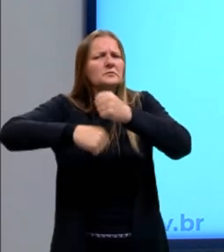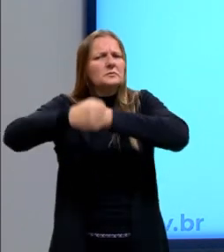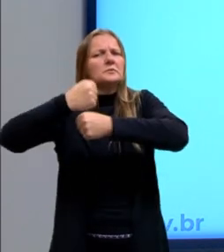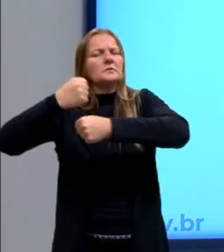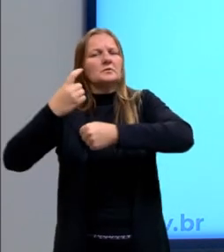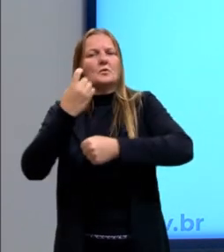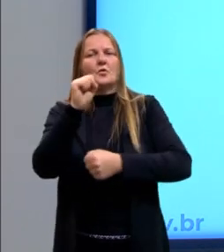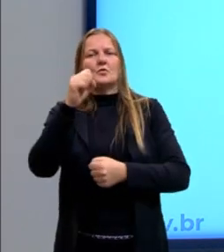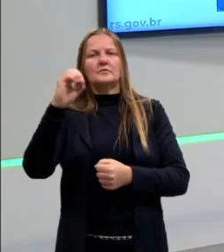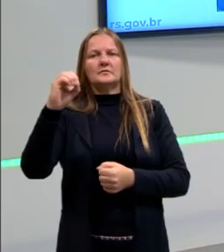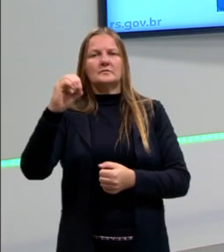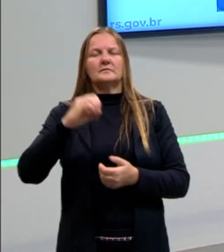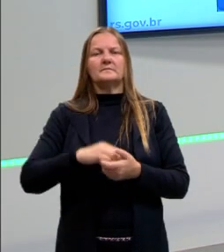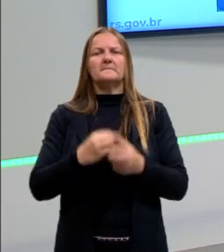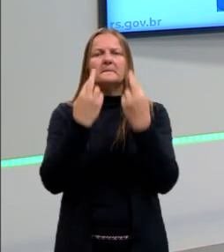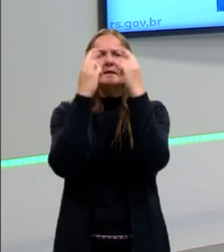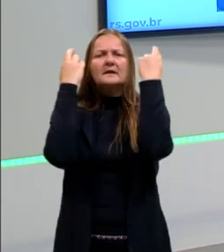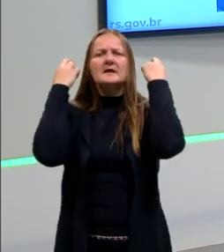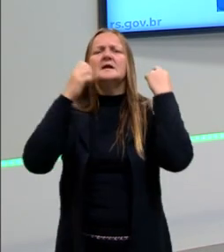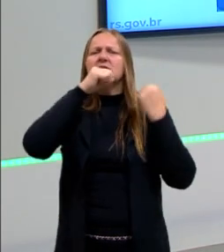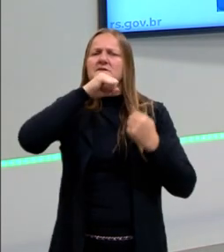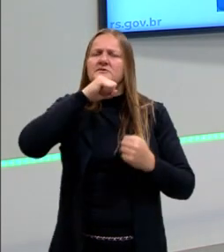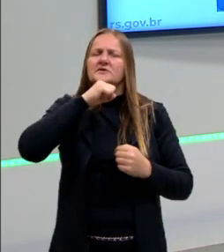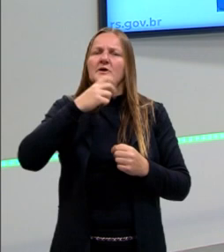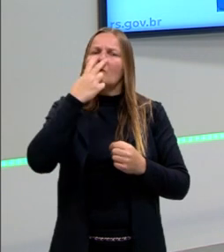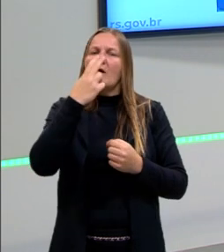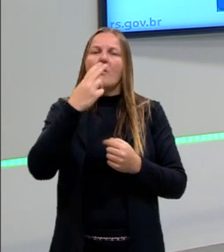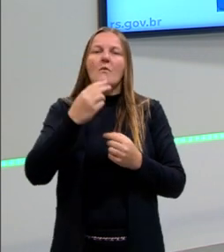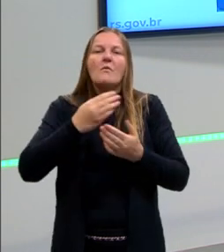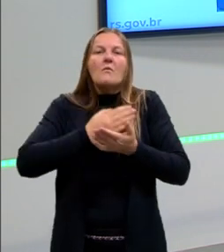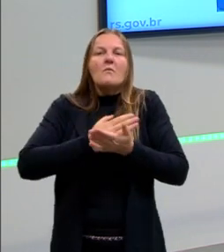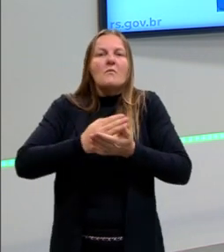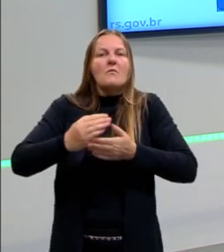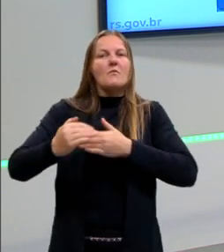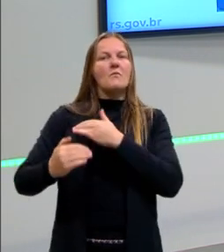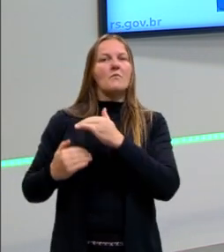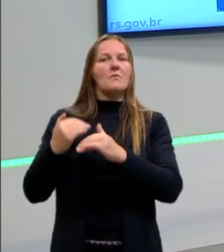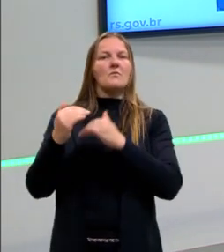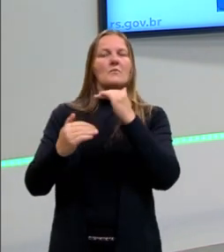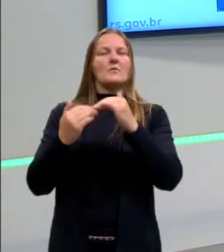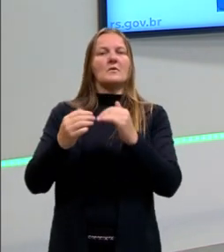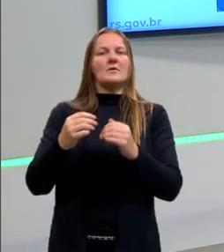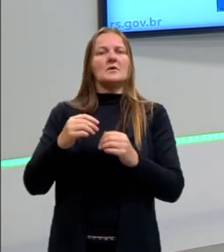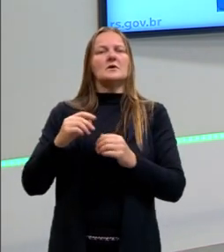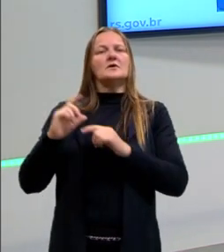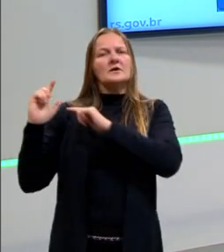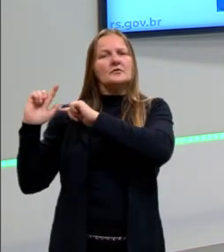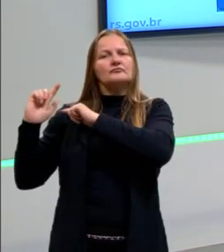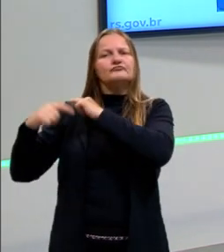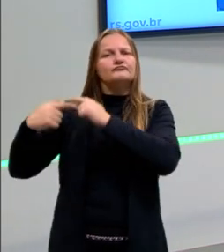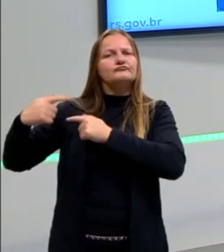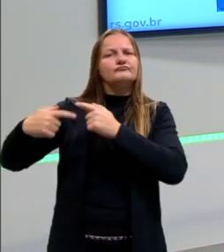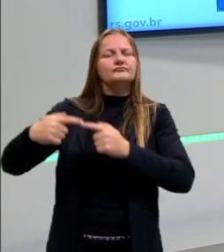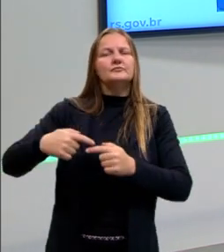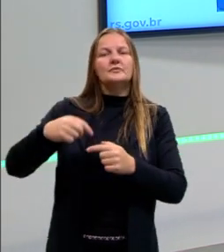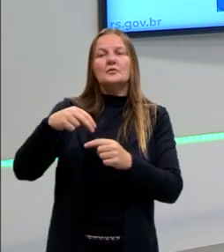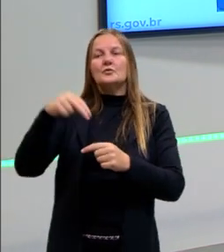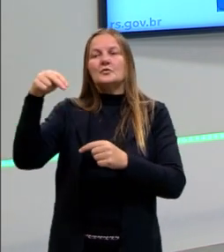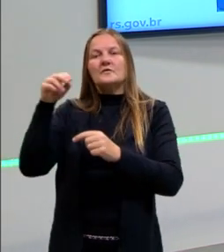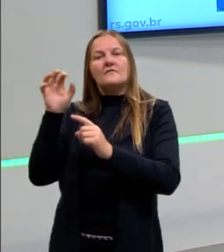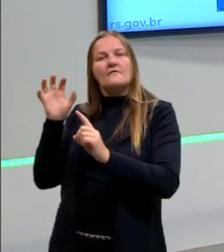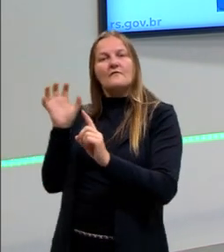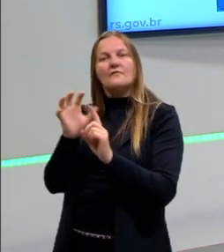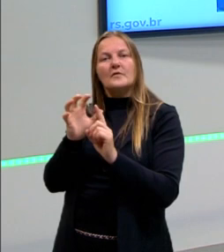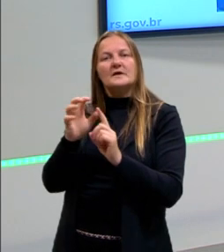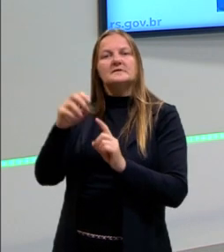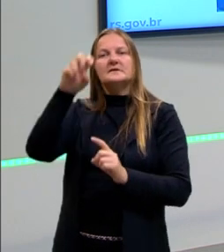como o berço da civilização ocidental, ela teve uma herança cultural muito importante do norte da África, do